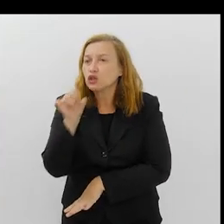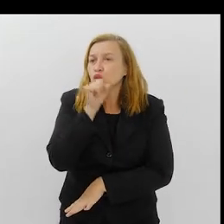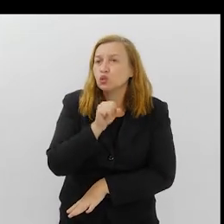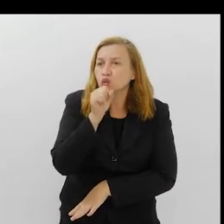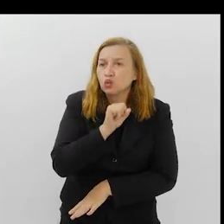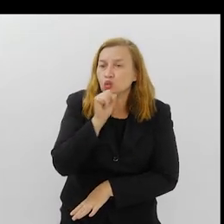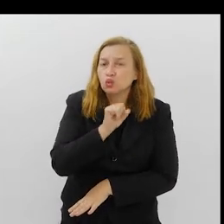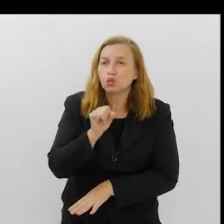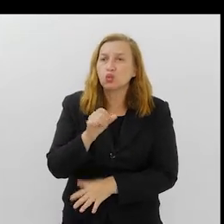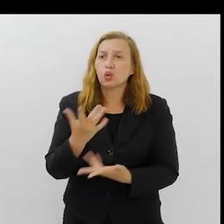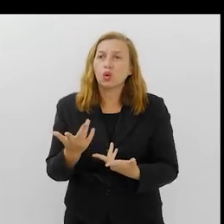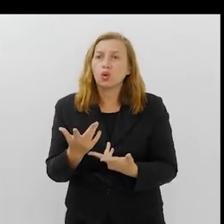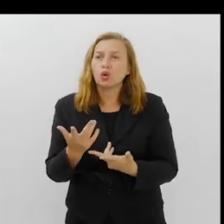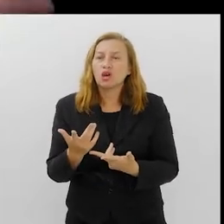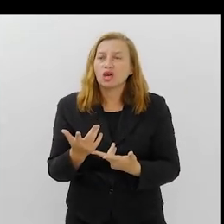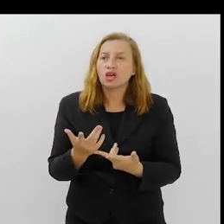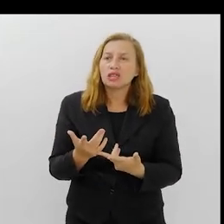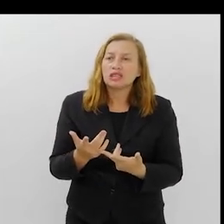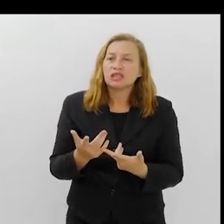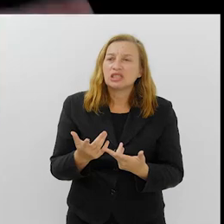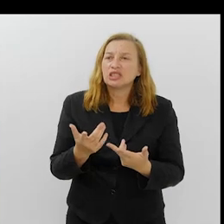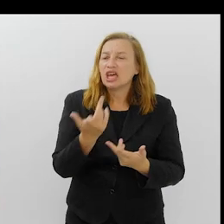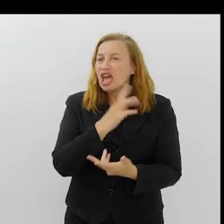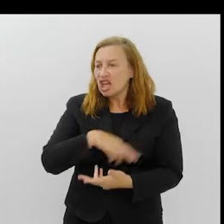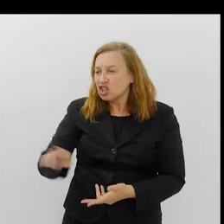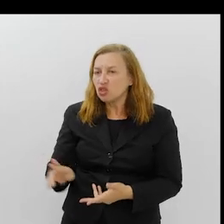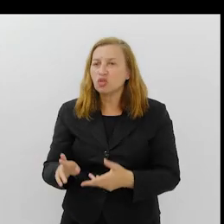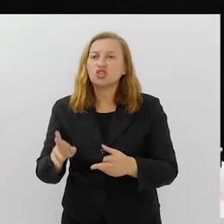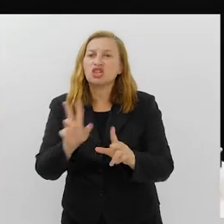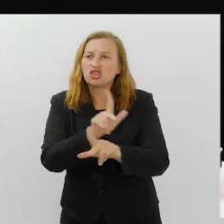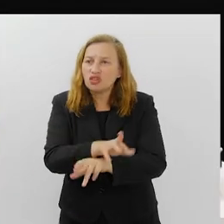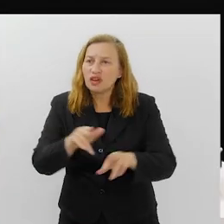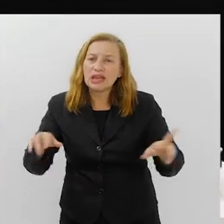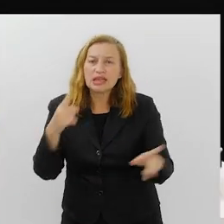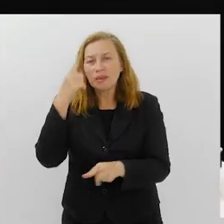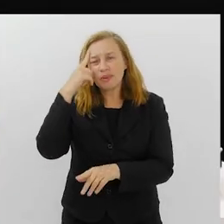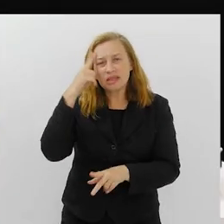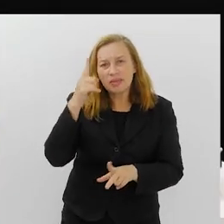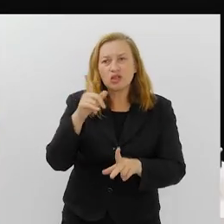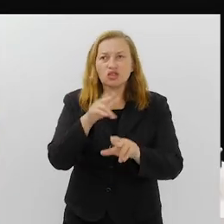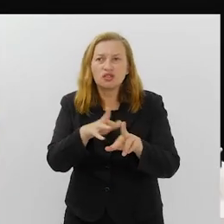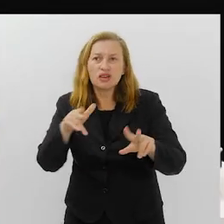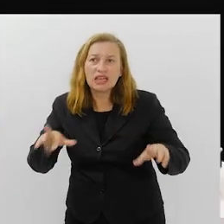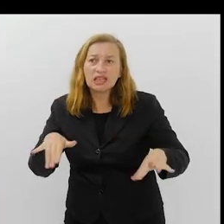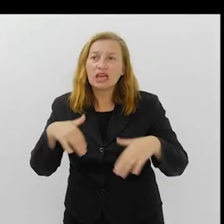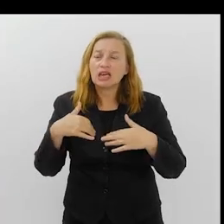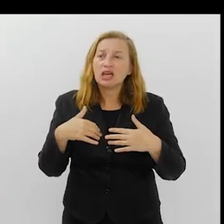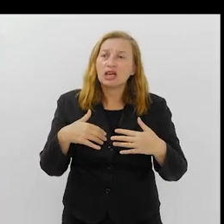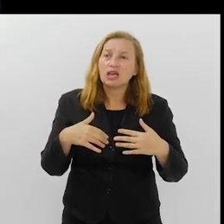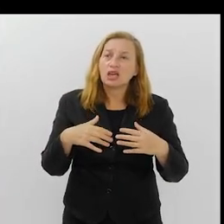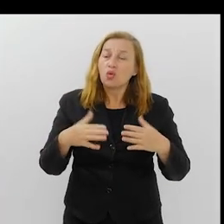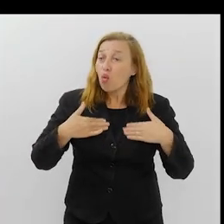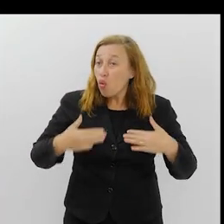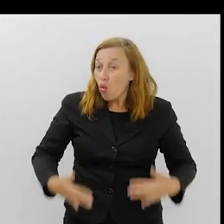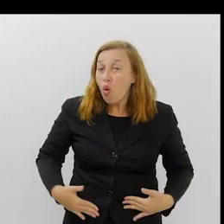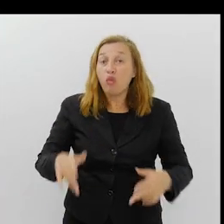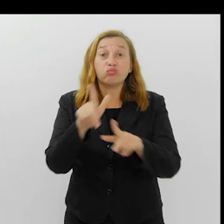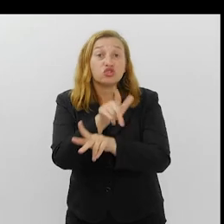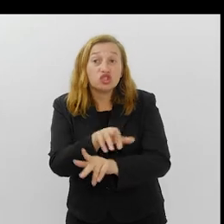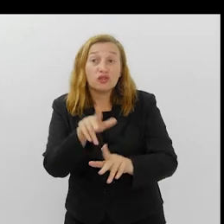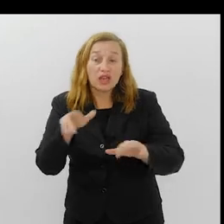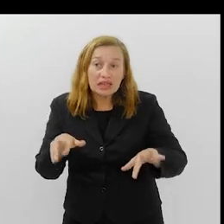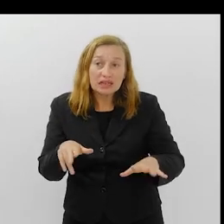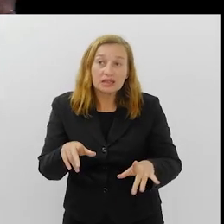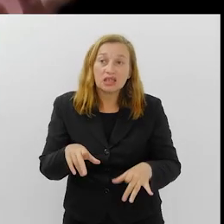idosos, com pessoas de credos diferentes, com pessoas de pensamentos diferentes, com corpos diferentes,